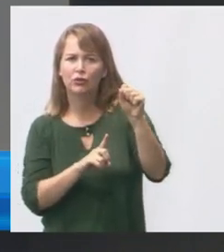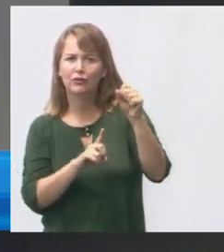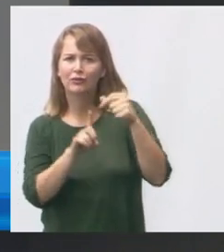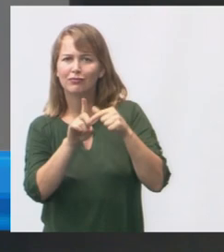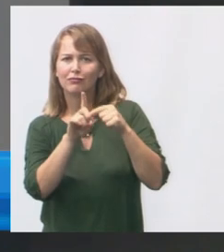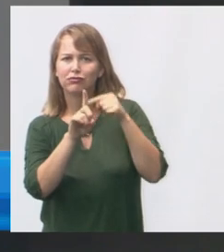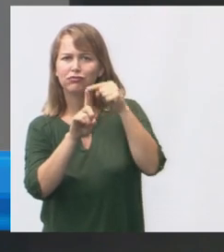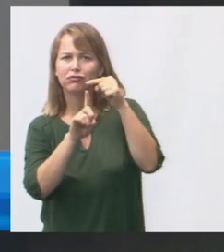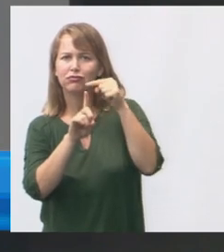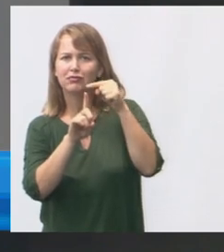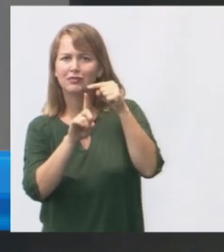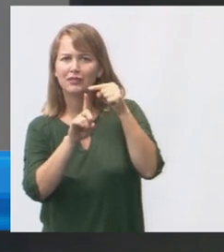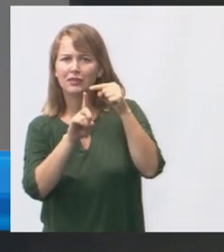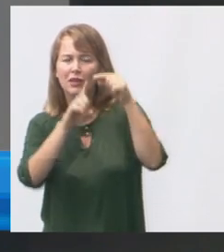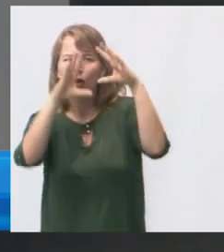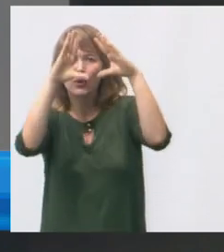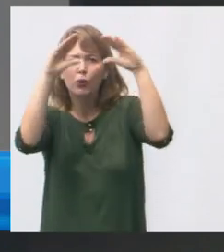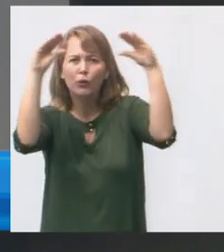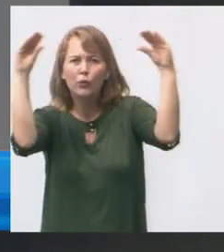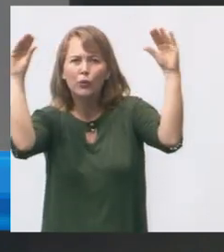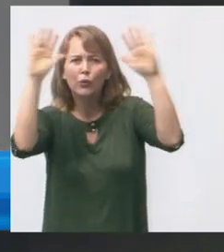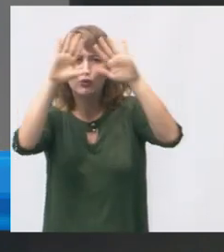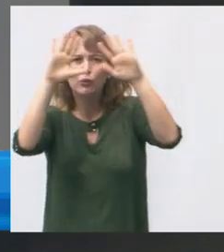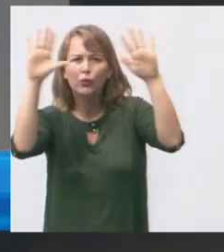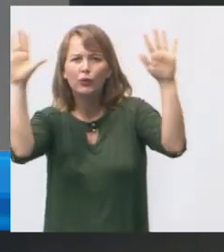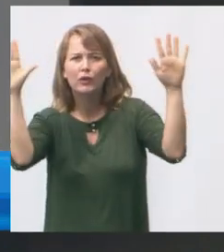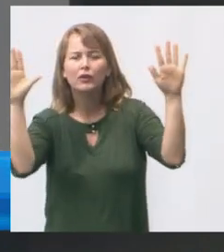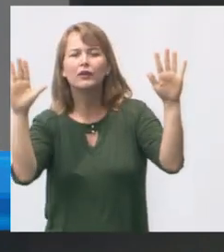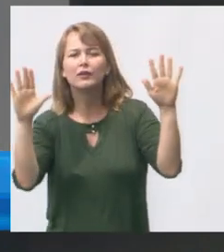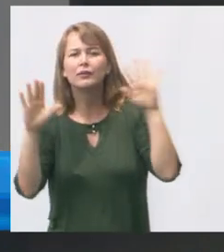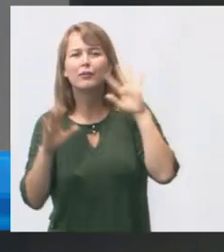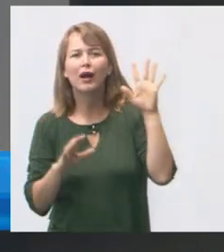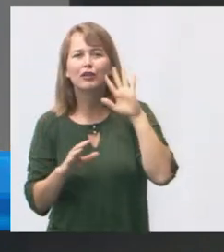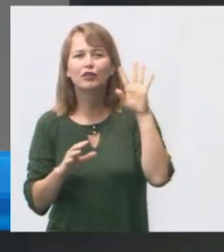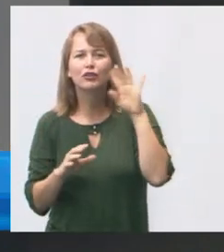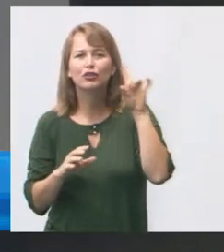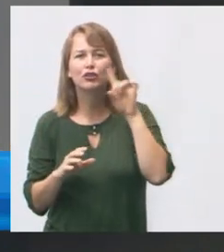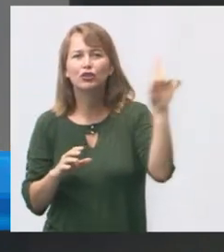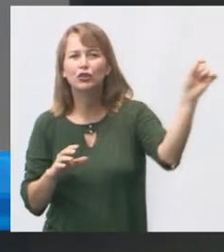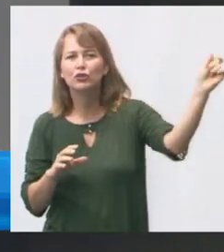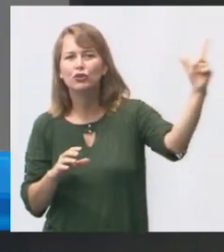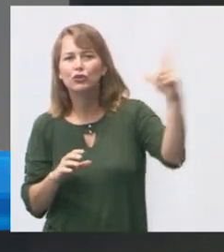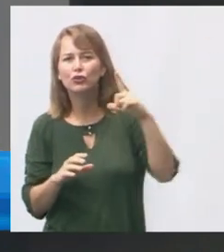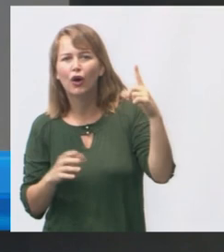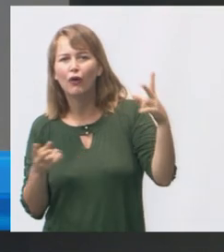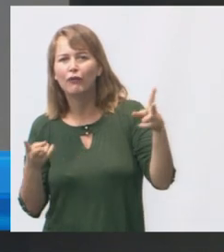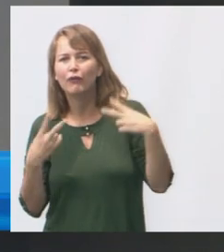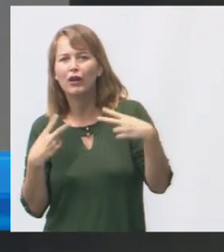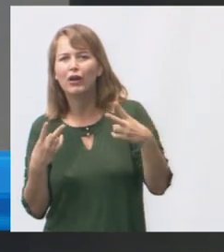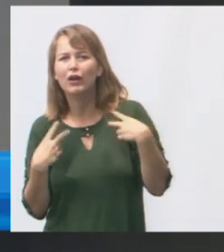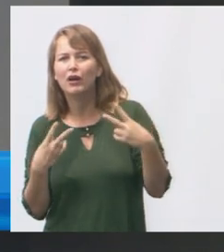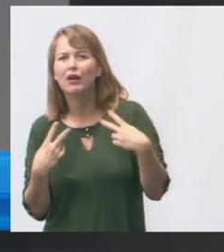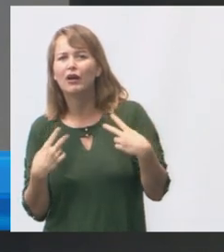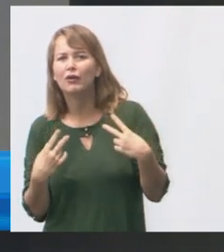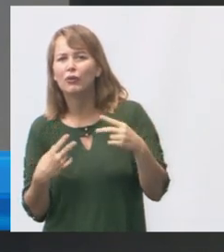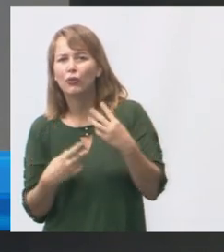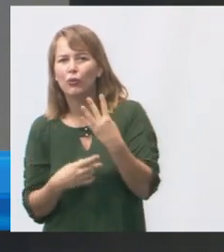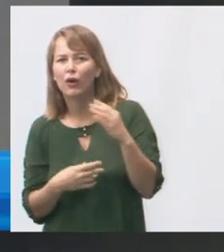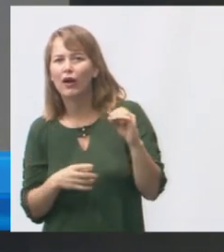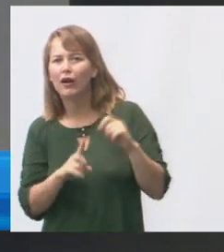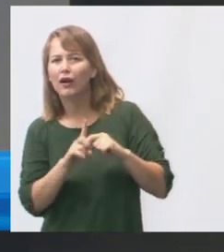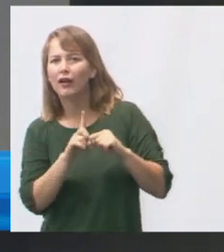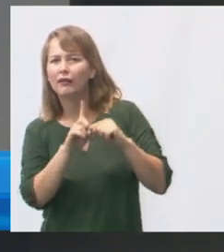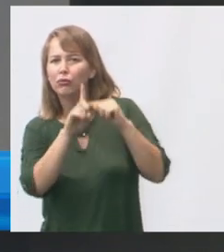estava nublado então se a gente chegar se a gente chegar no verão aqui vai estar 40 com